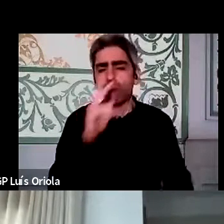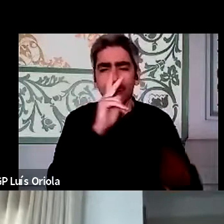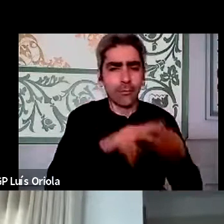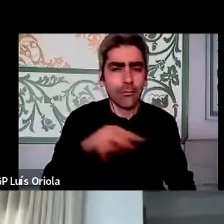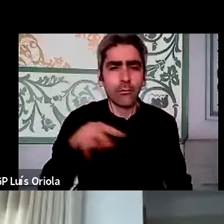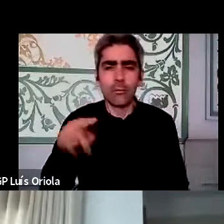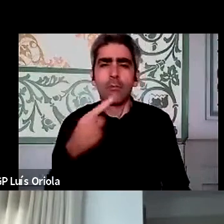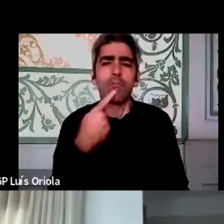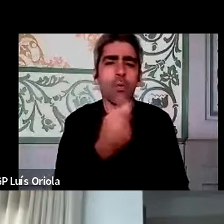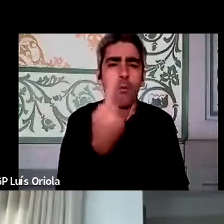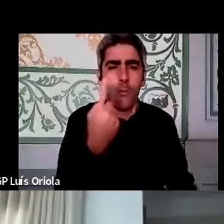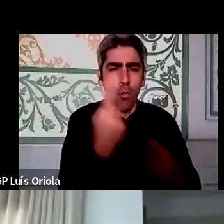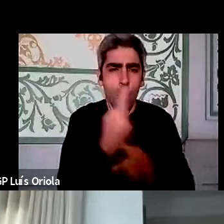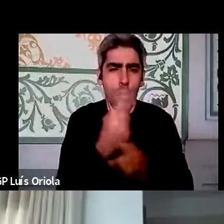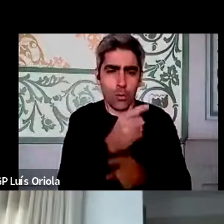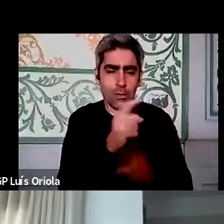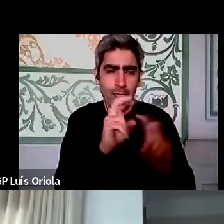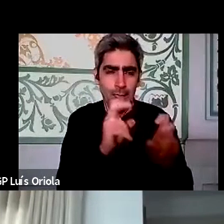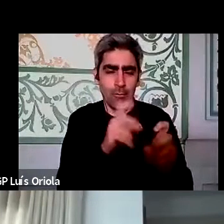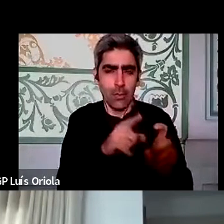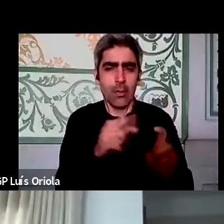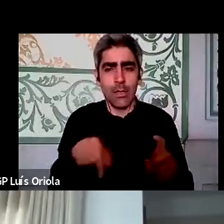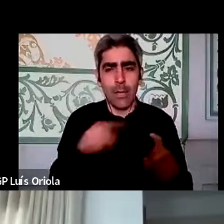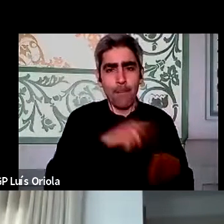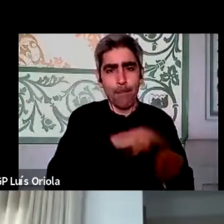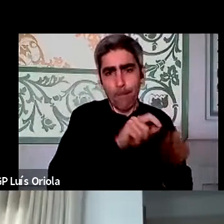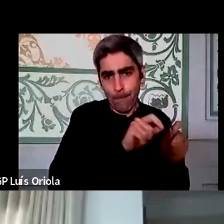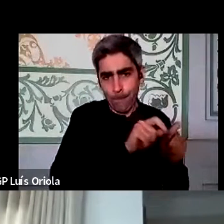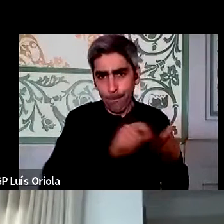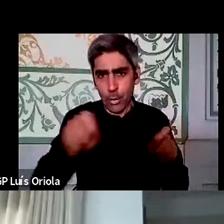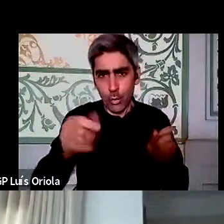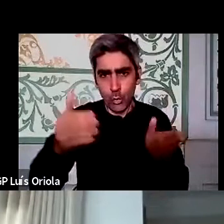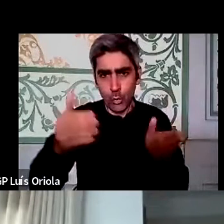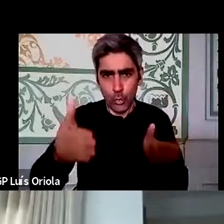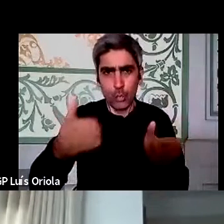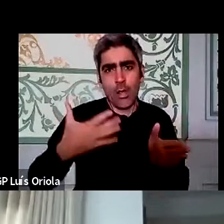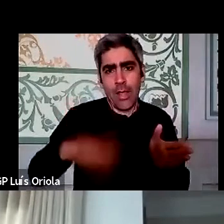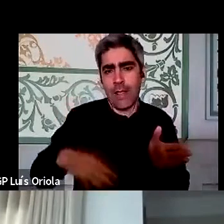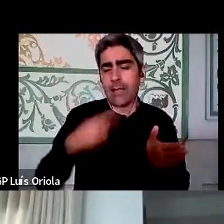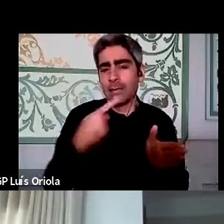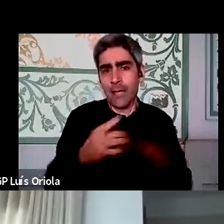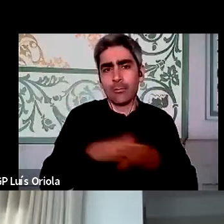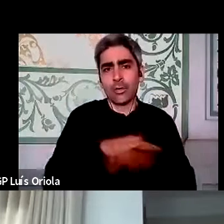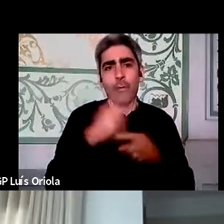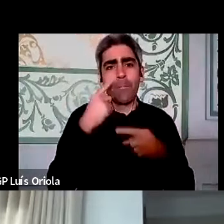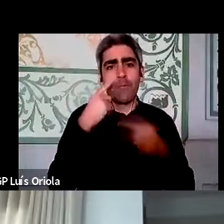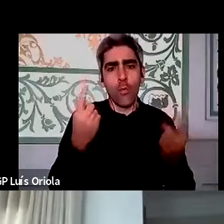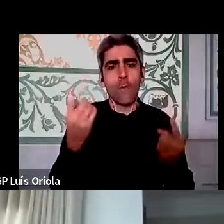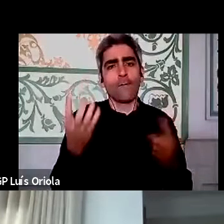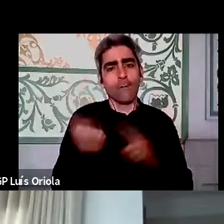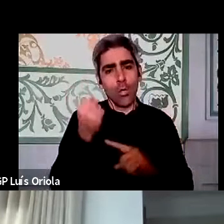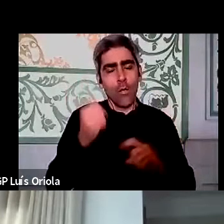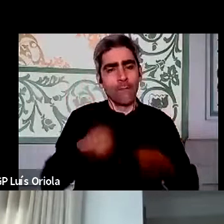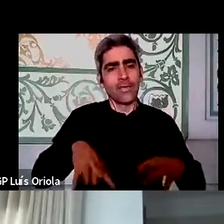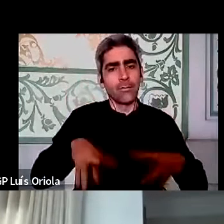colocar uma questão, já abordou esse tema. Portanto, este período provou que a administração pública podia desenvolver uma série